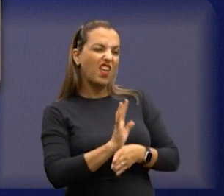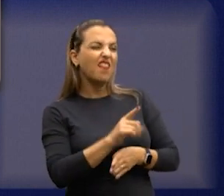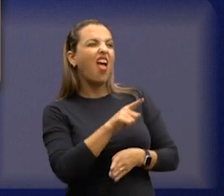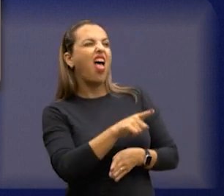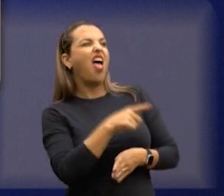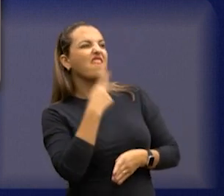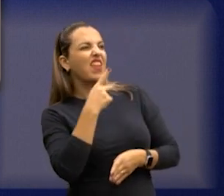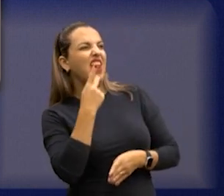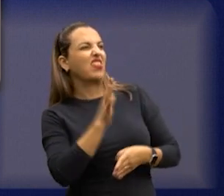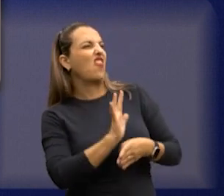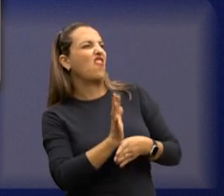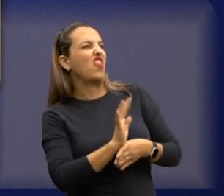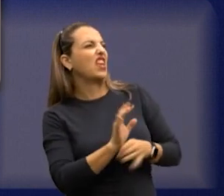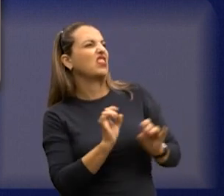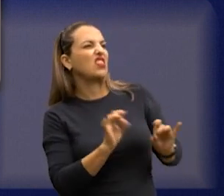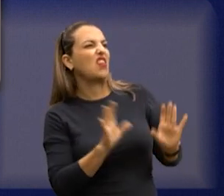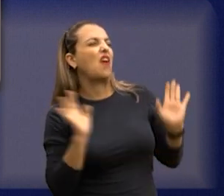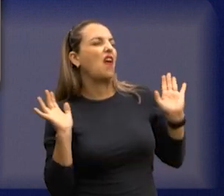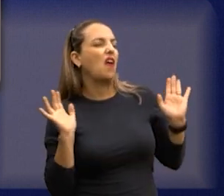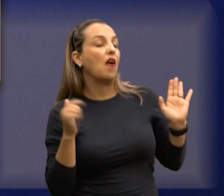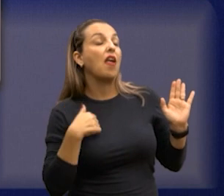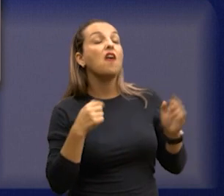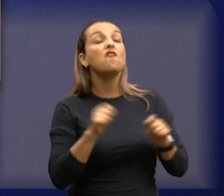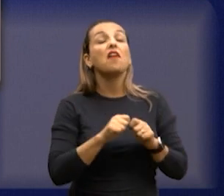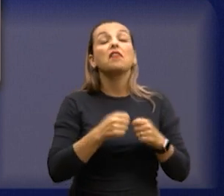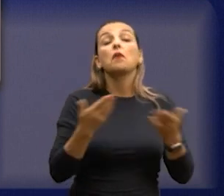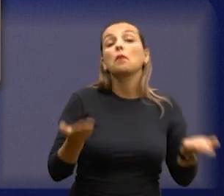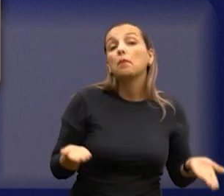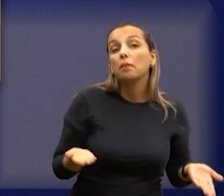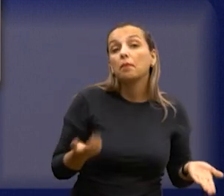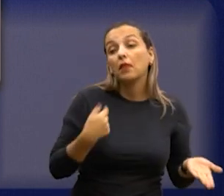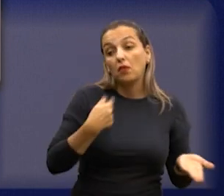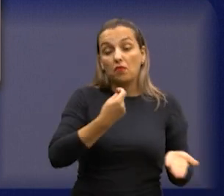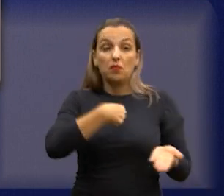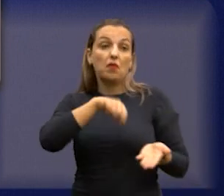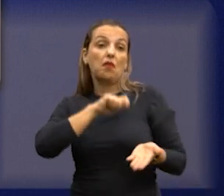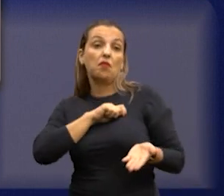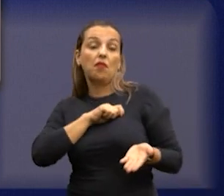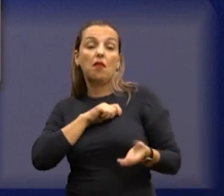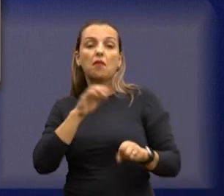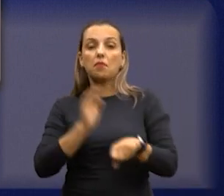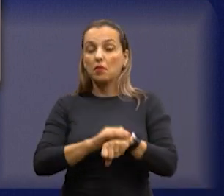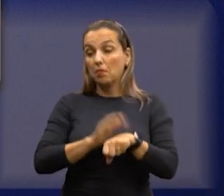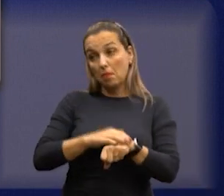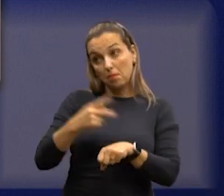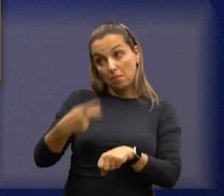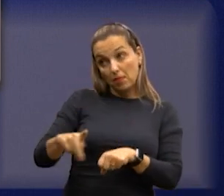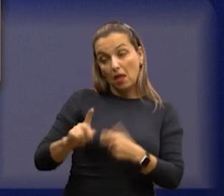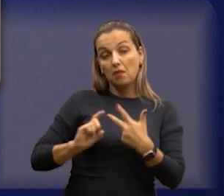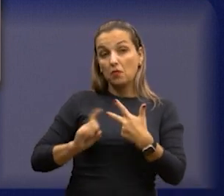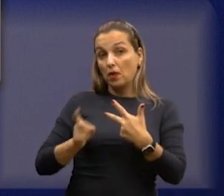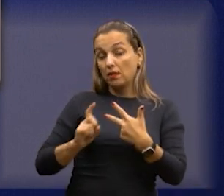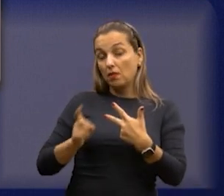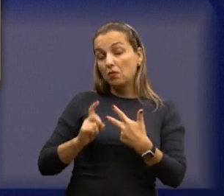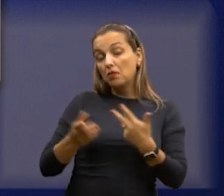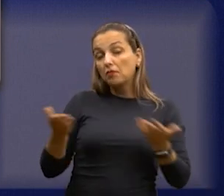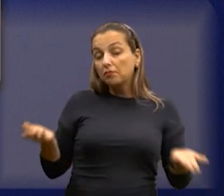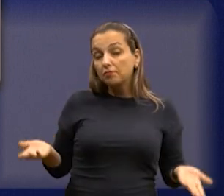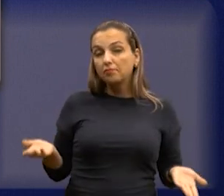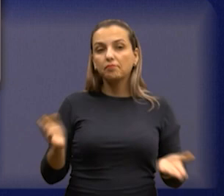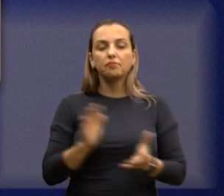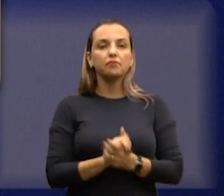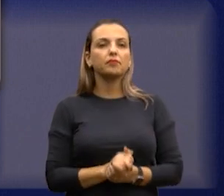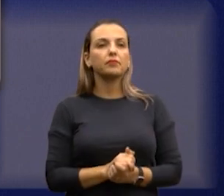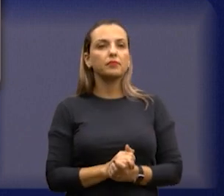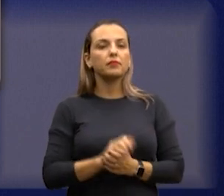vereador só faz vídeo, você quer que eu faça o que? Eu fiscalizo, quem executa é a prefeitura, mas é duro, tem gente que não entende,